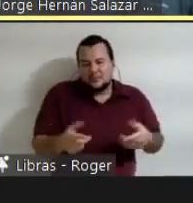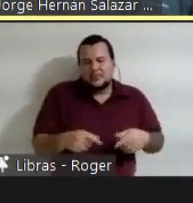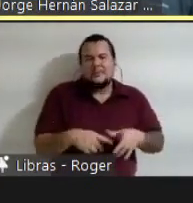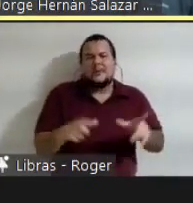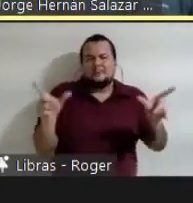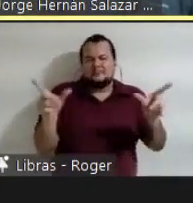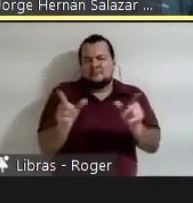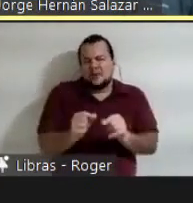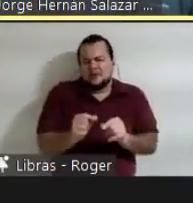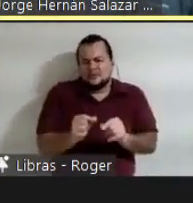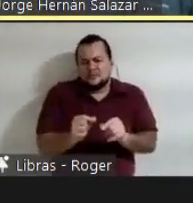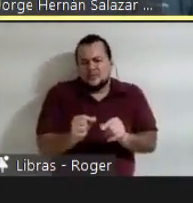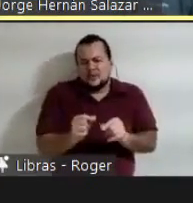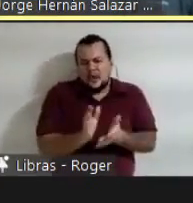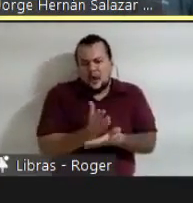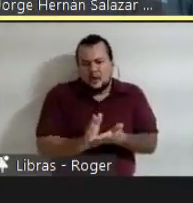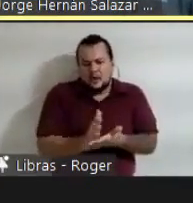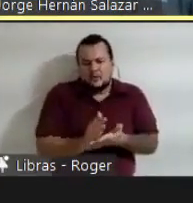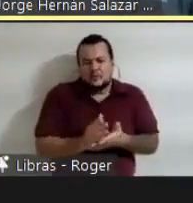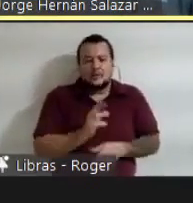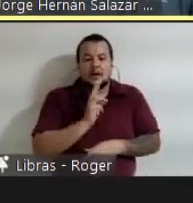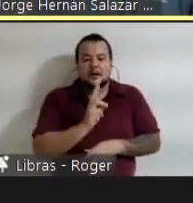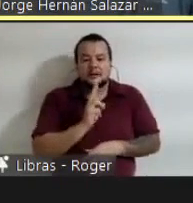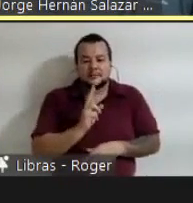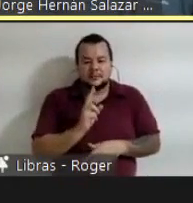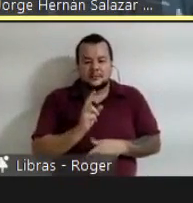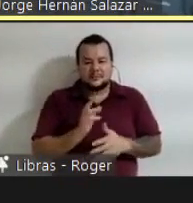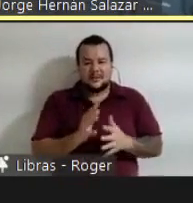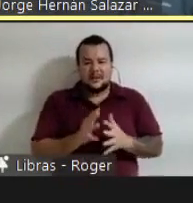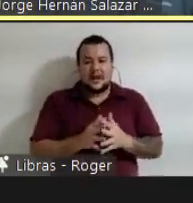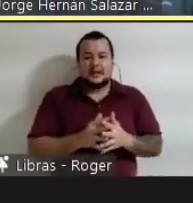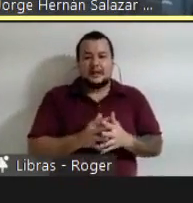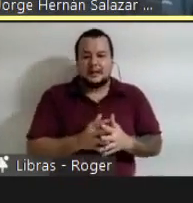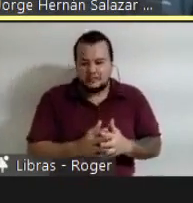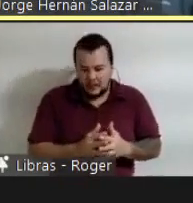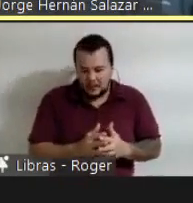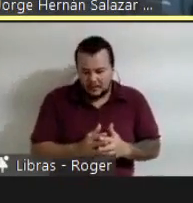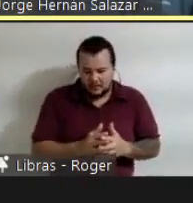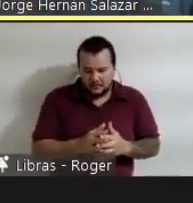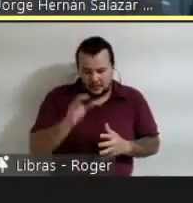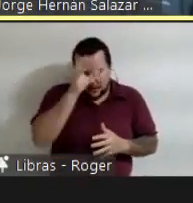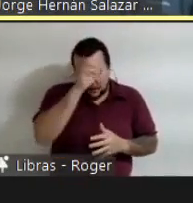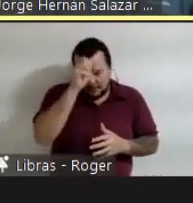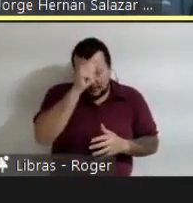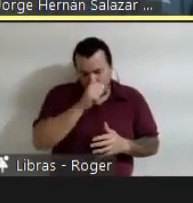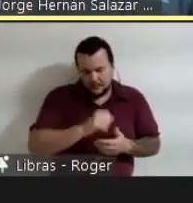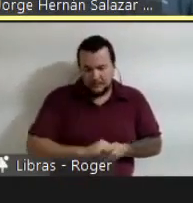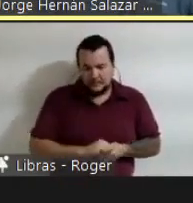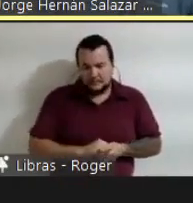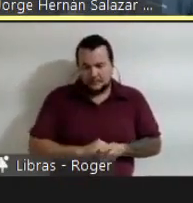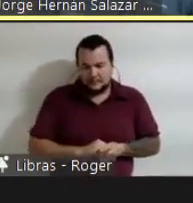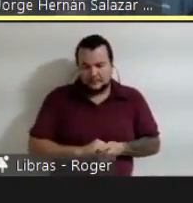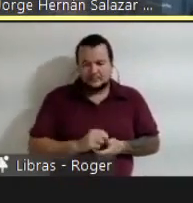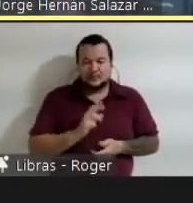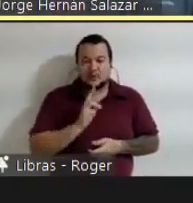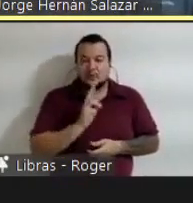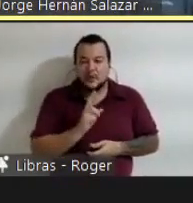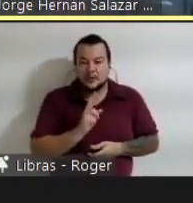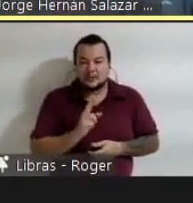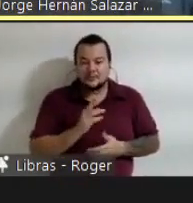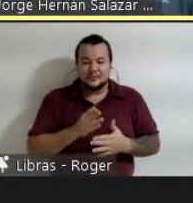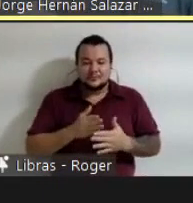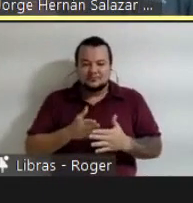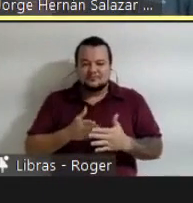nos impiden aprender. Uma resposta é um obstáculo para o aprendizagem. Por isso é tão